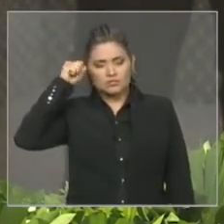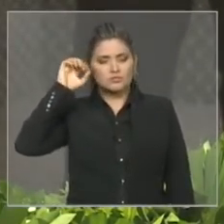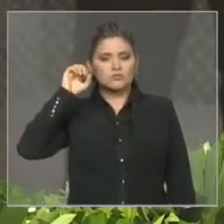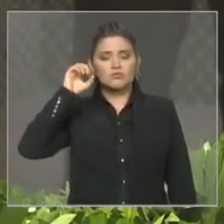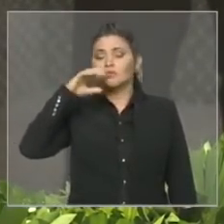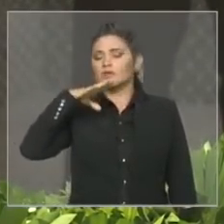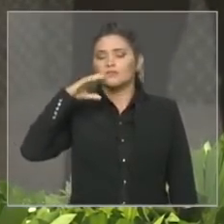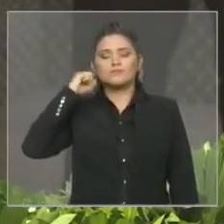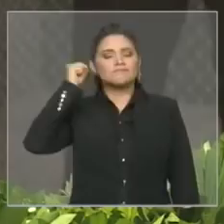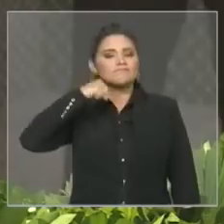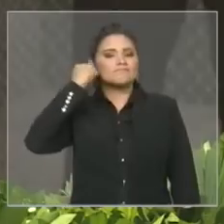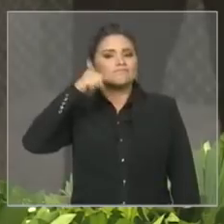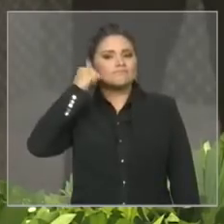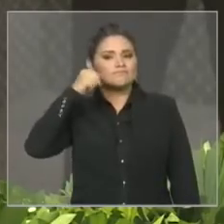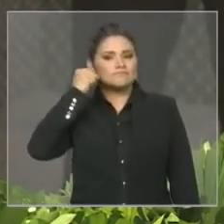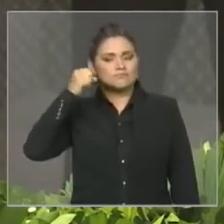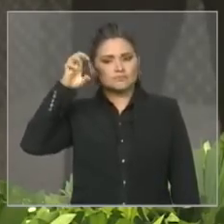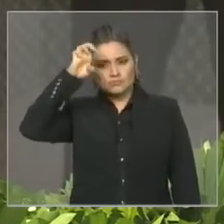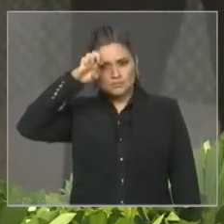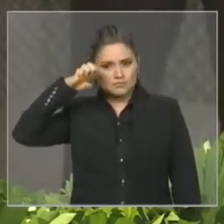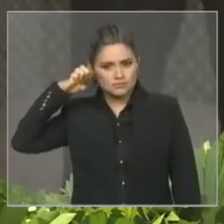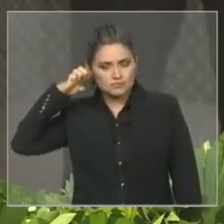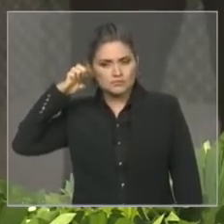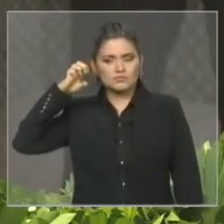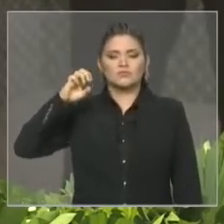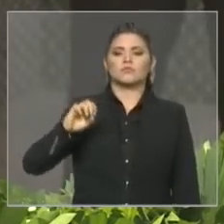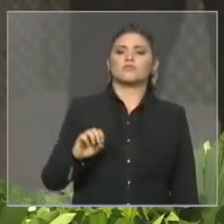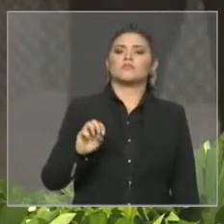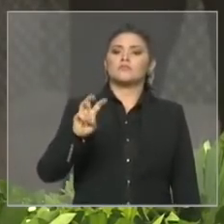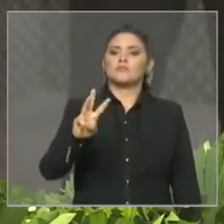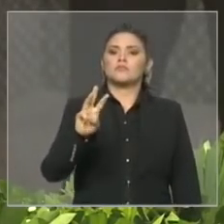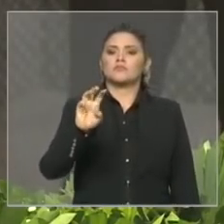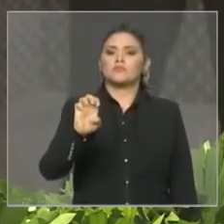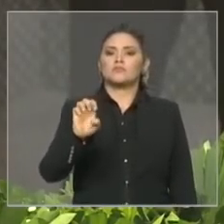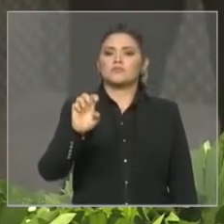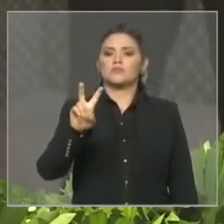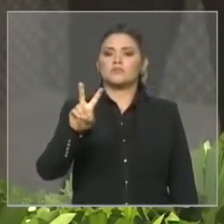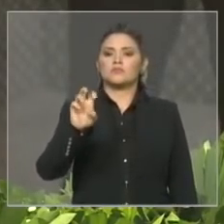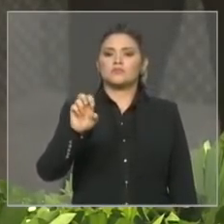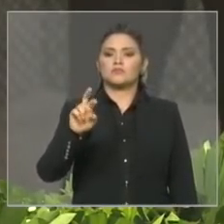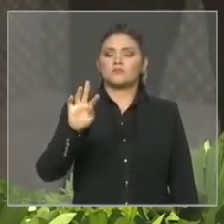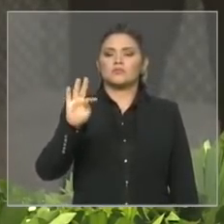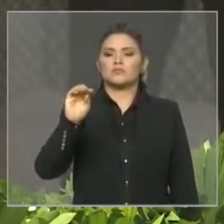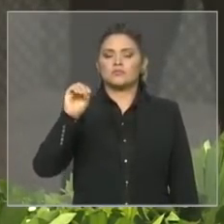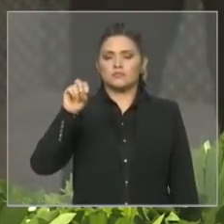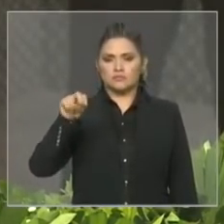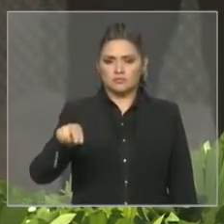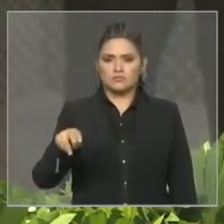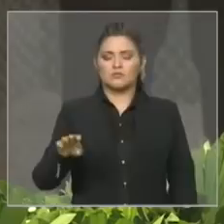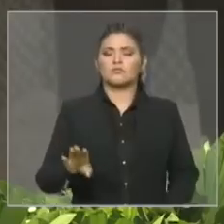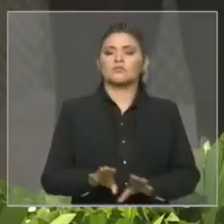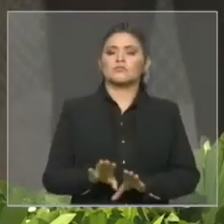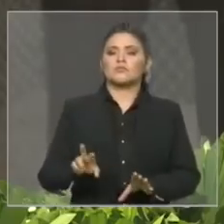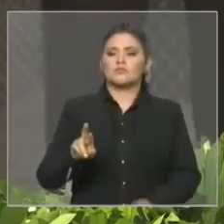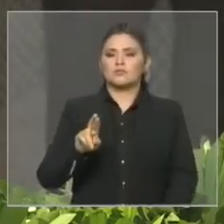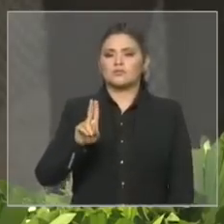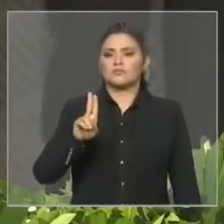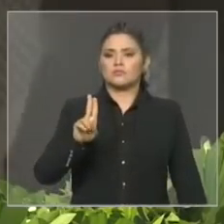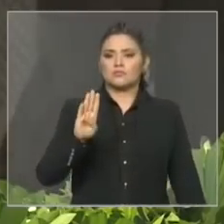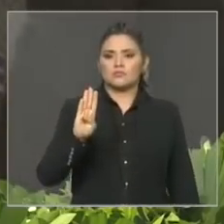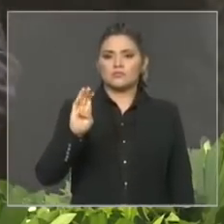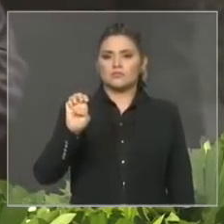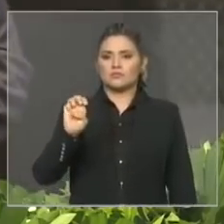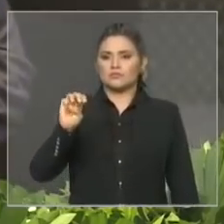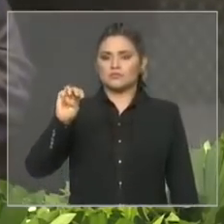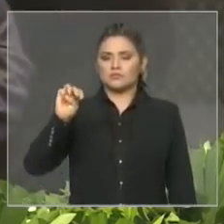Everton Rocha, também do eminente deputado federal coordenador da bancada maranhense, Rubem Júnior, saudar